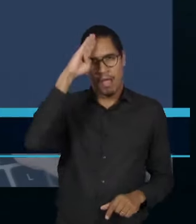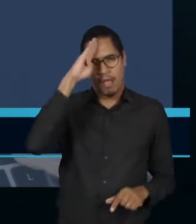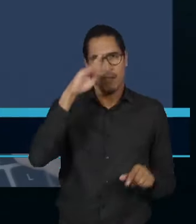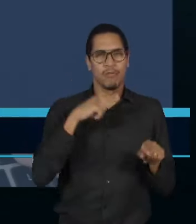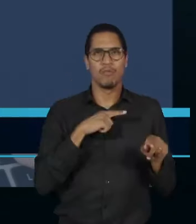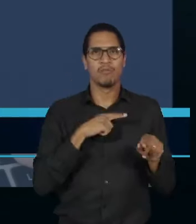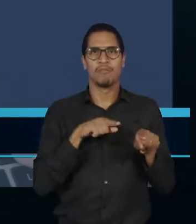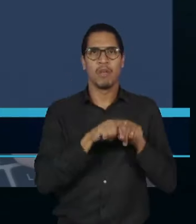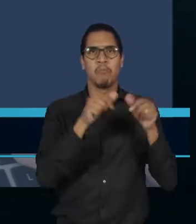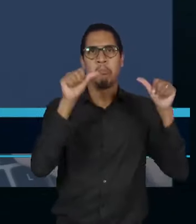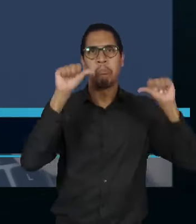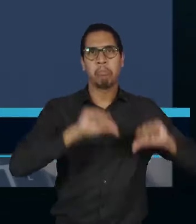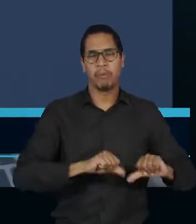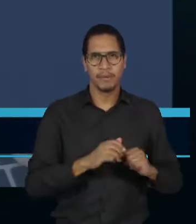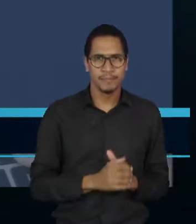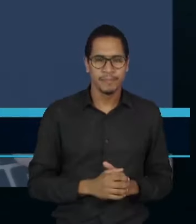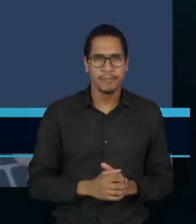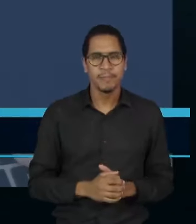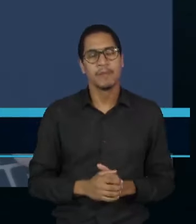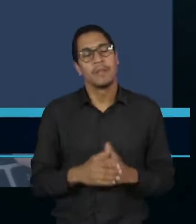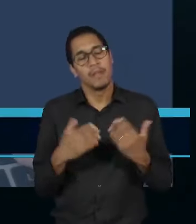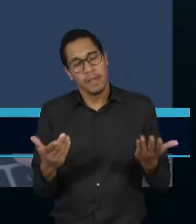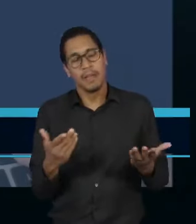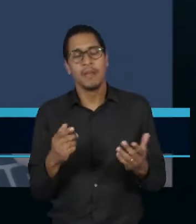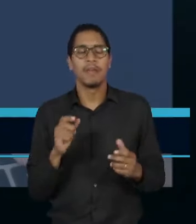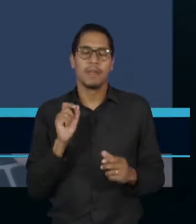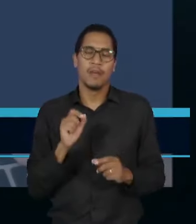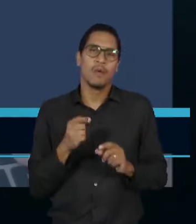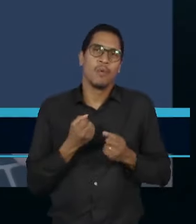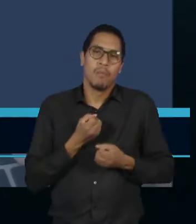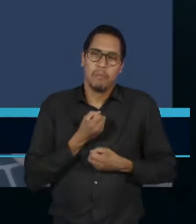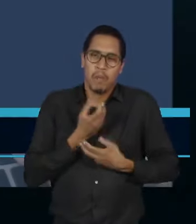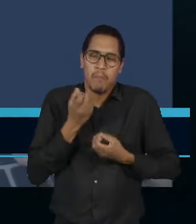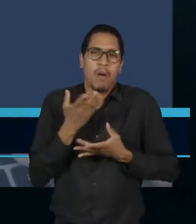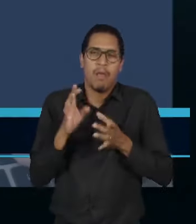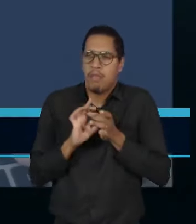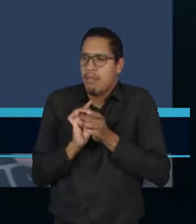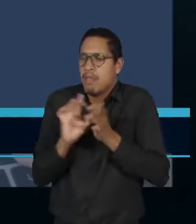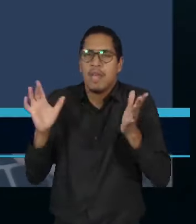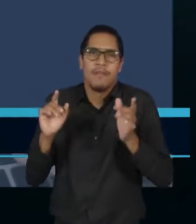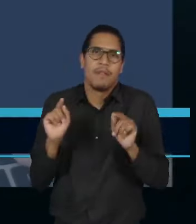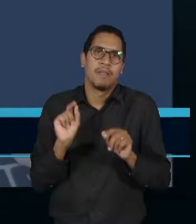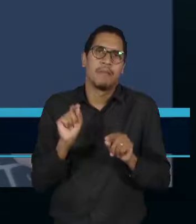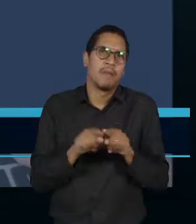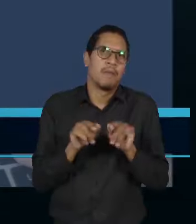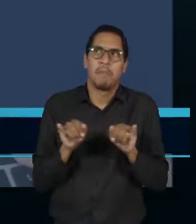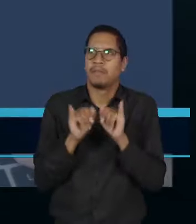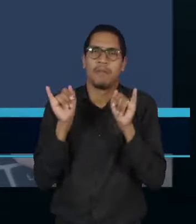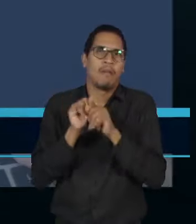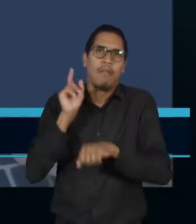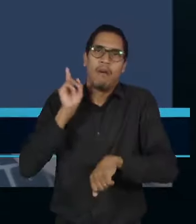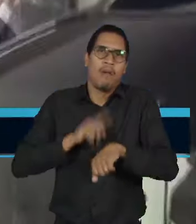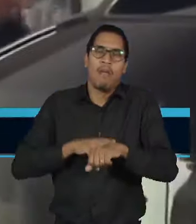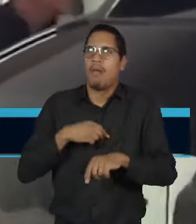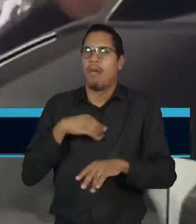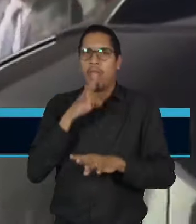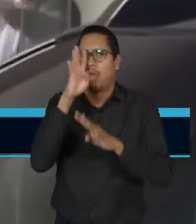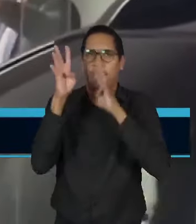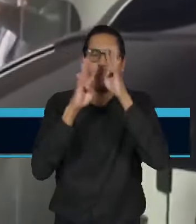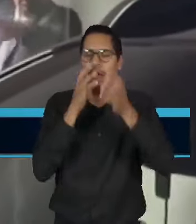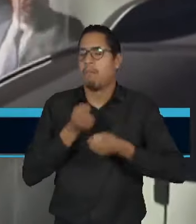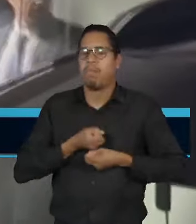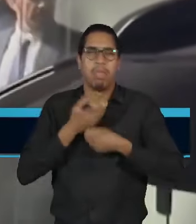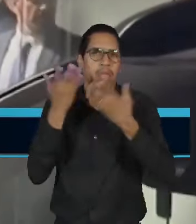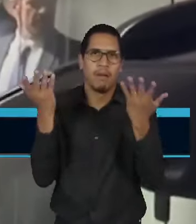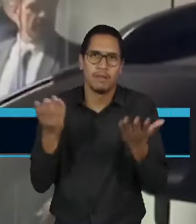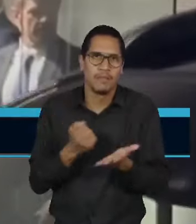algumas vezes que foi apenas um desabafo, genérico e disse ter dito besteira em razão do momento que vive. Após